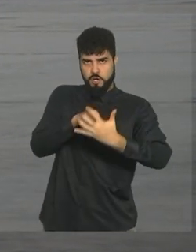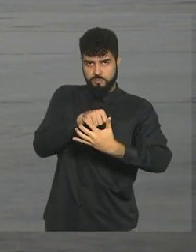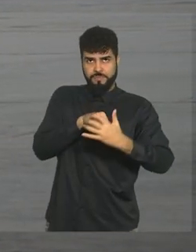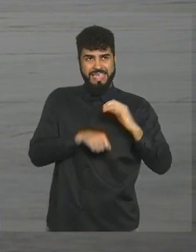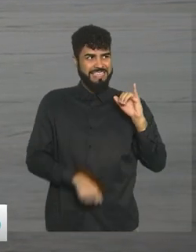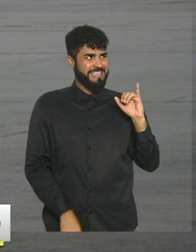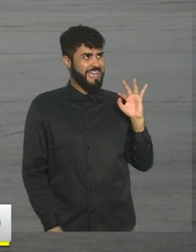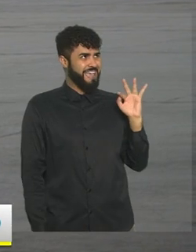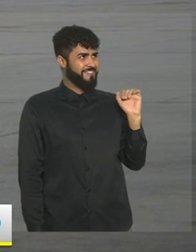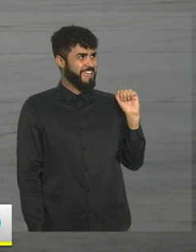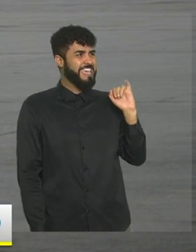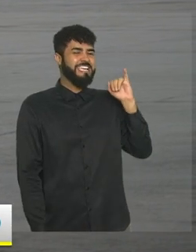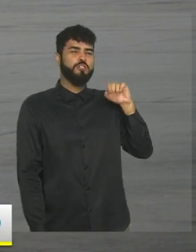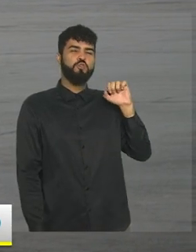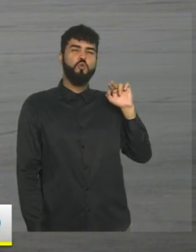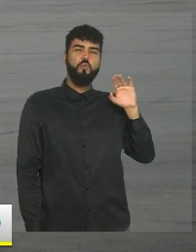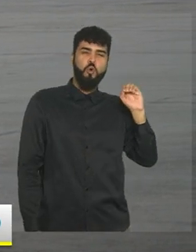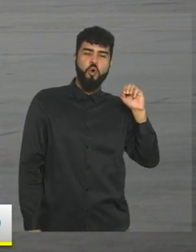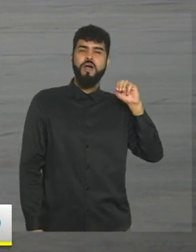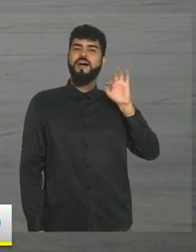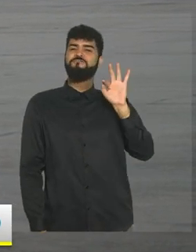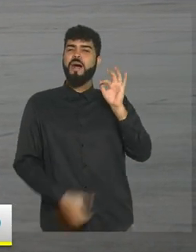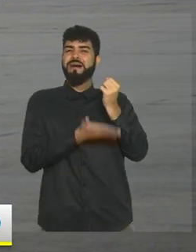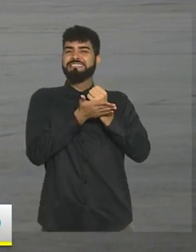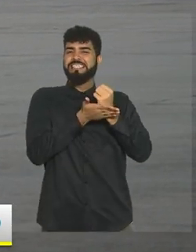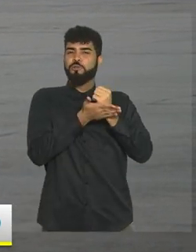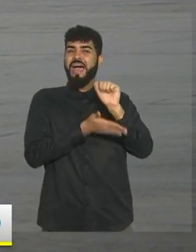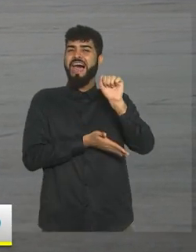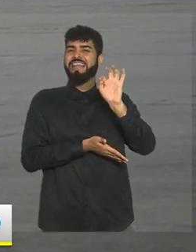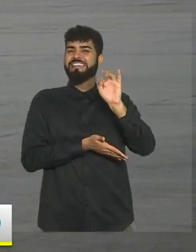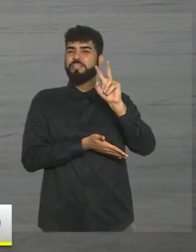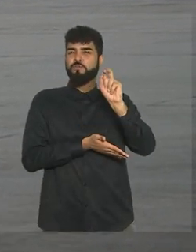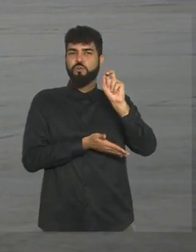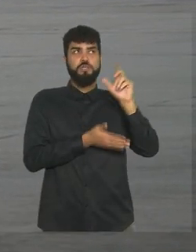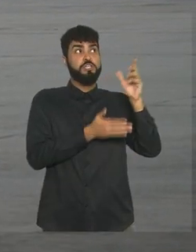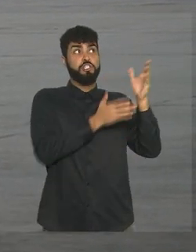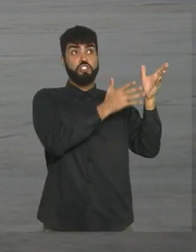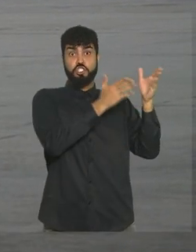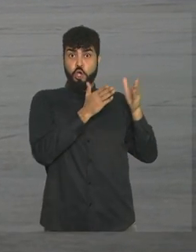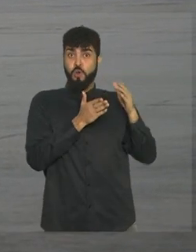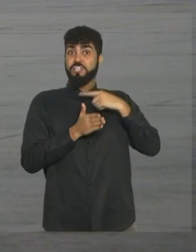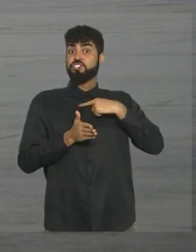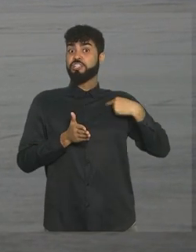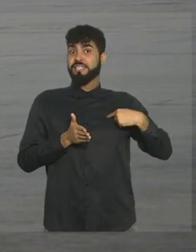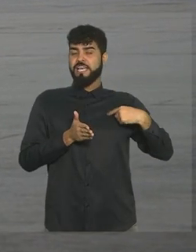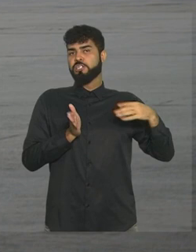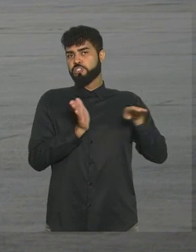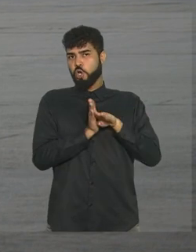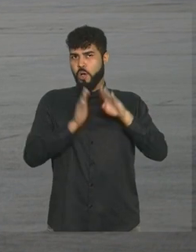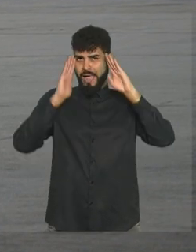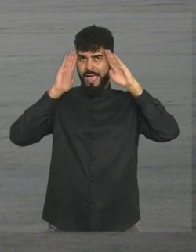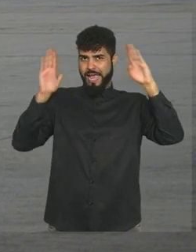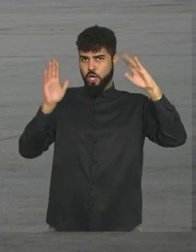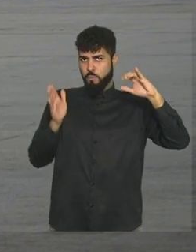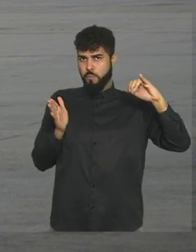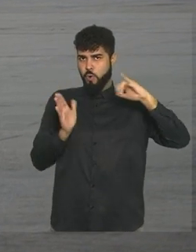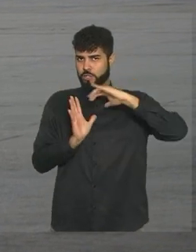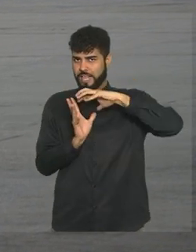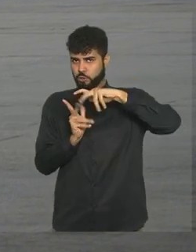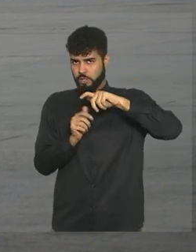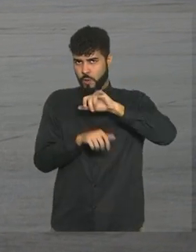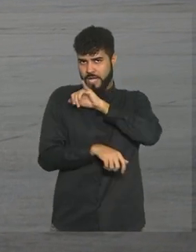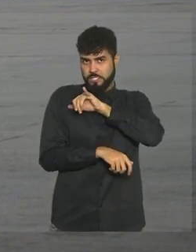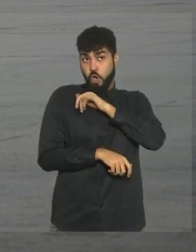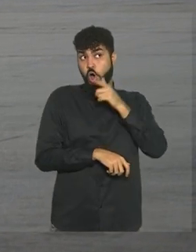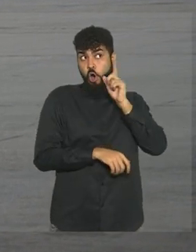ativo, também conhecido como IFA, veio da China e chegou no Aeroporto Internacional do Rio de Janeiro ontem. Esta semana